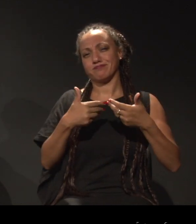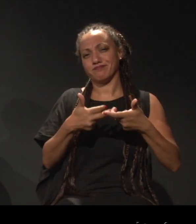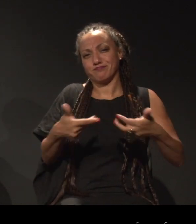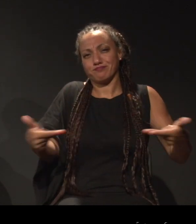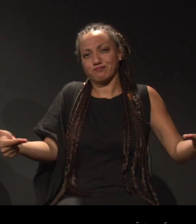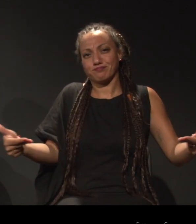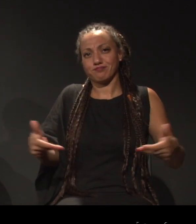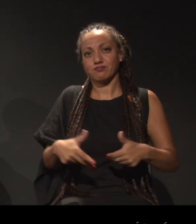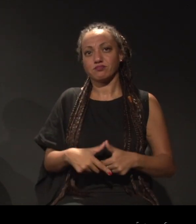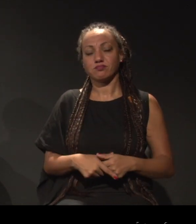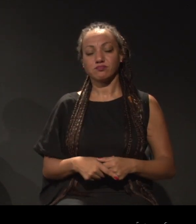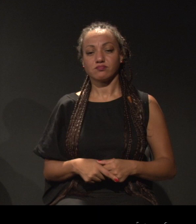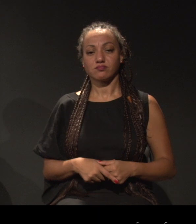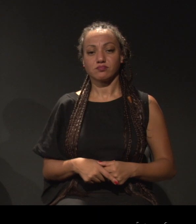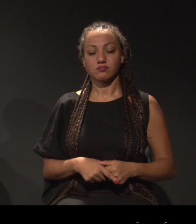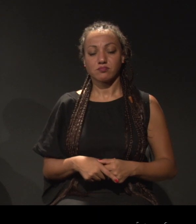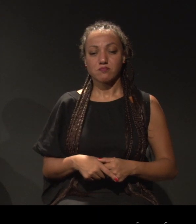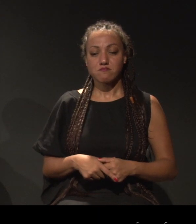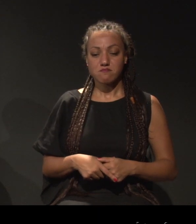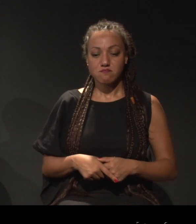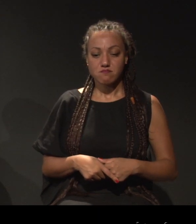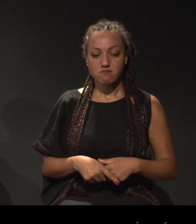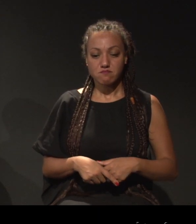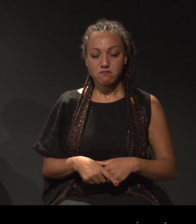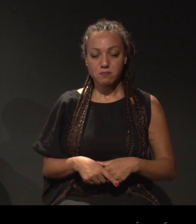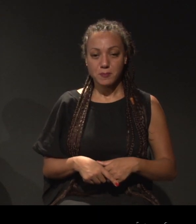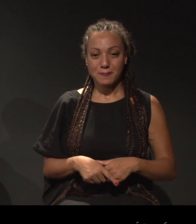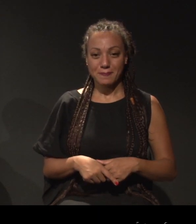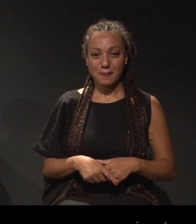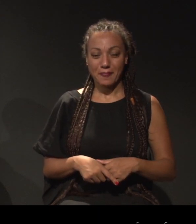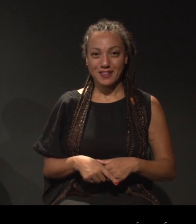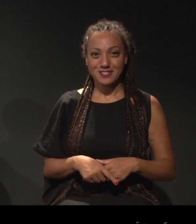mais um...